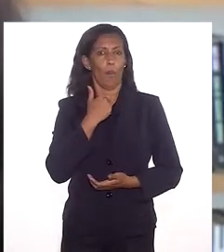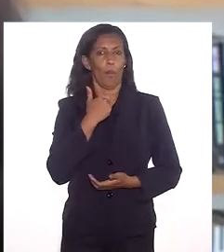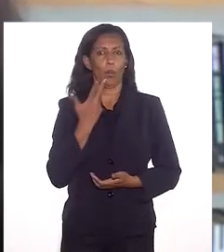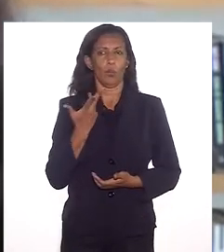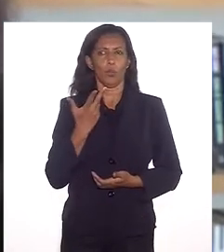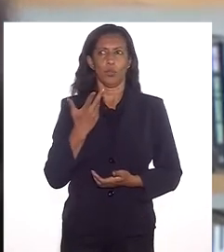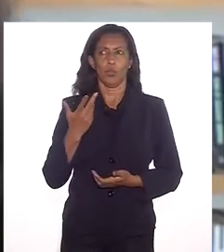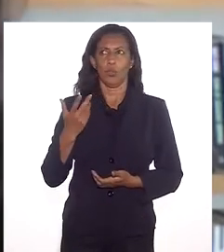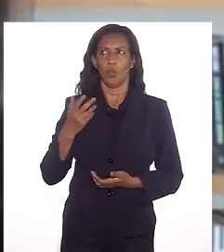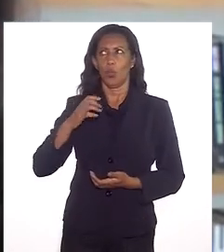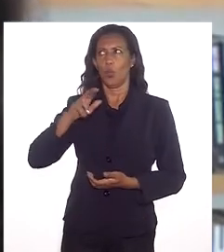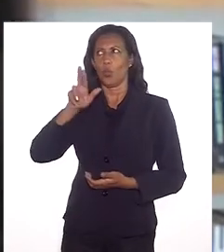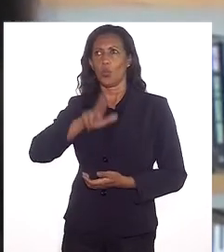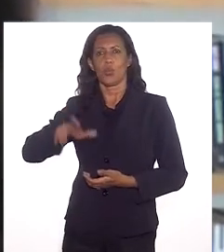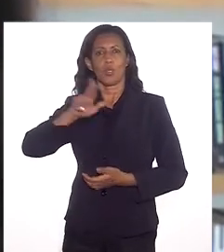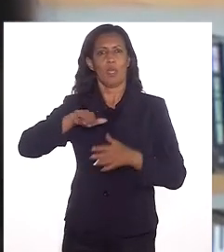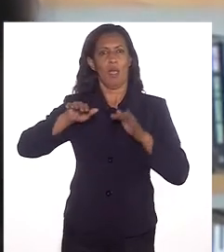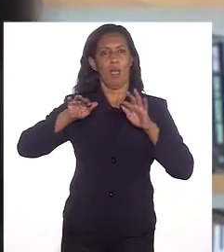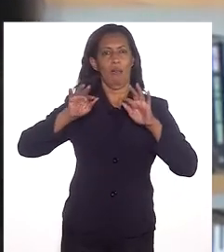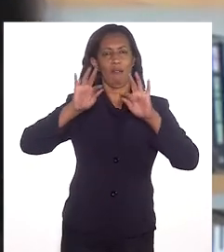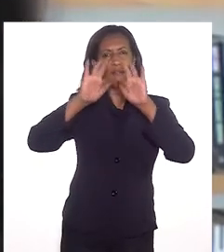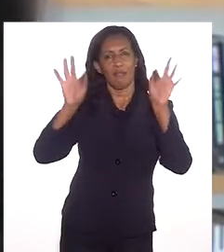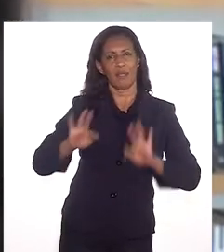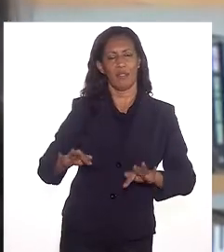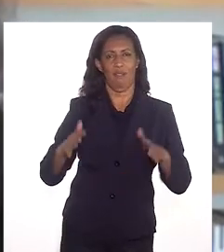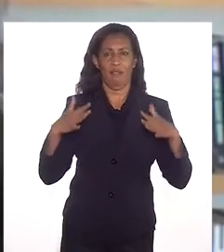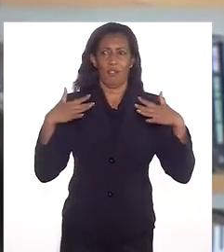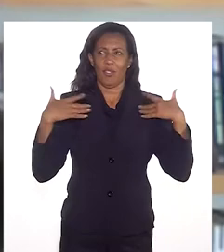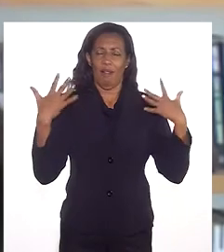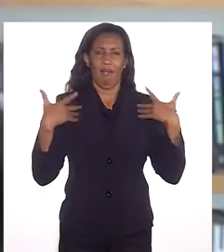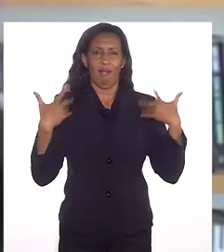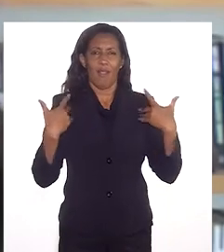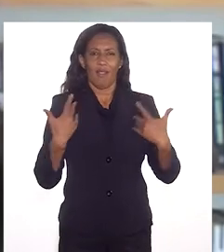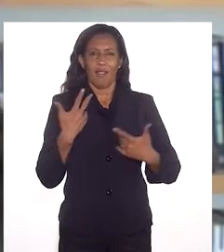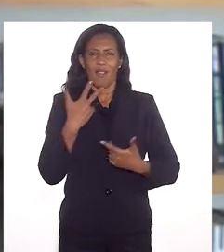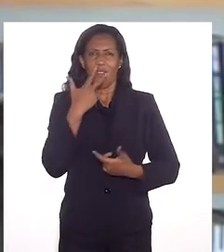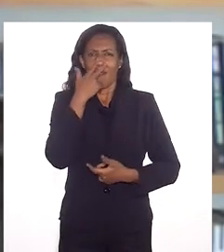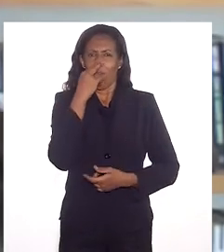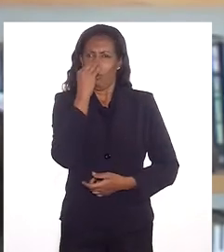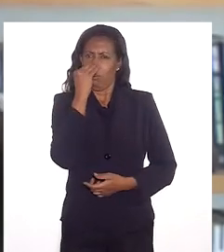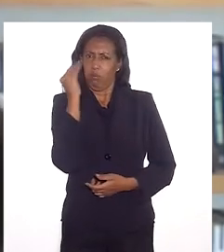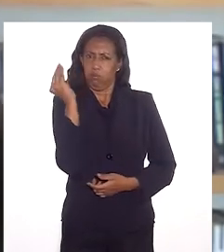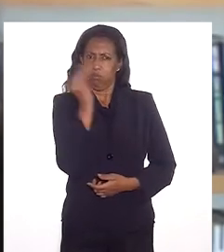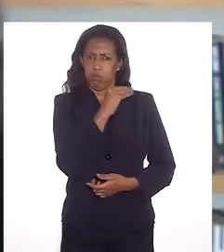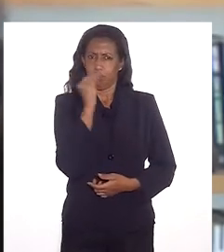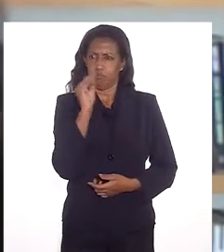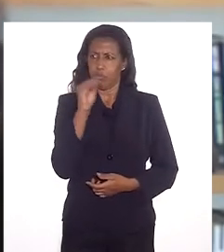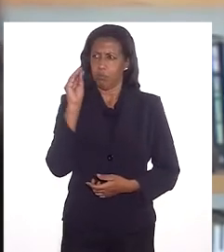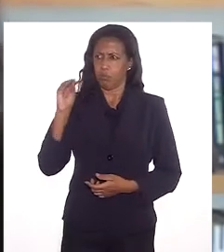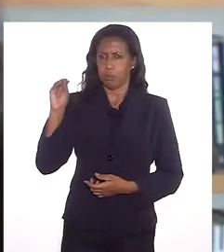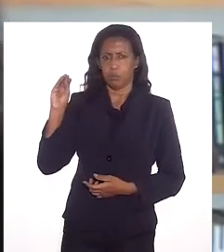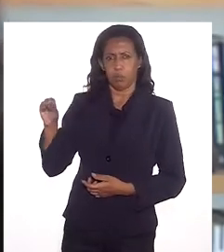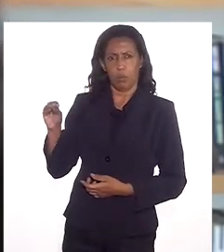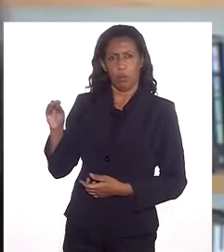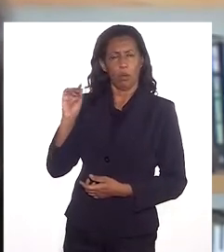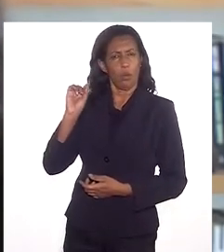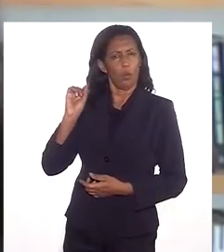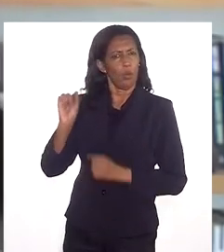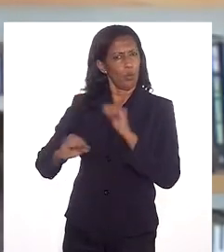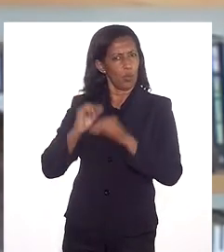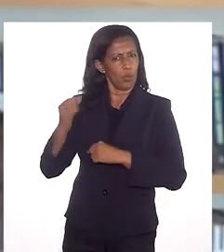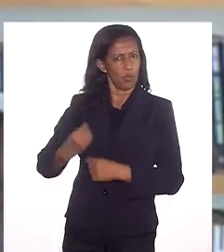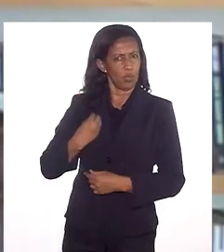não pode usar a felicidade ou a alegria como um deslumbramento e ignorar a dor que nós vivemos,